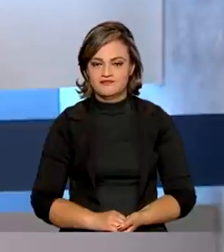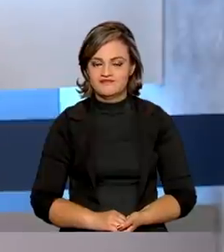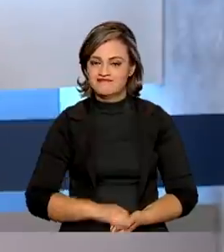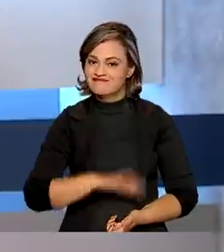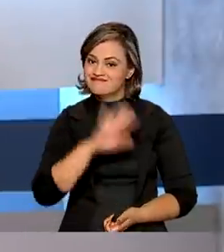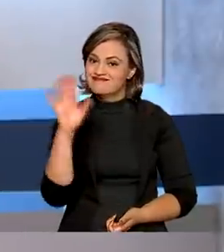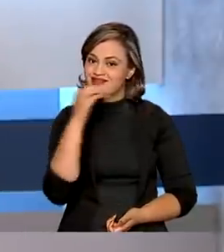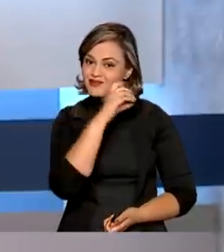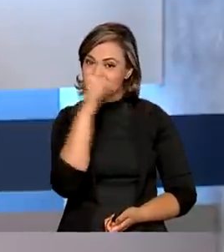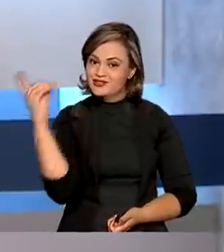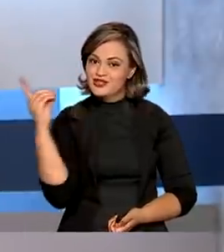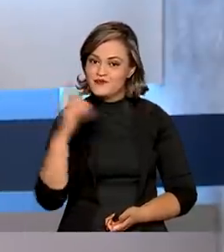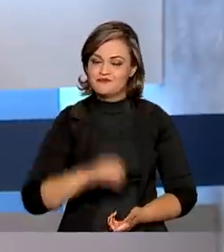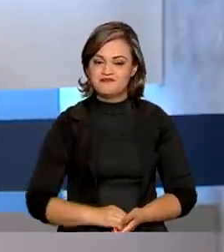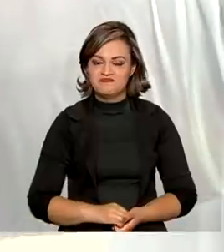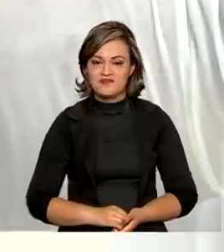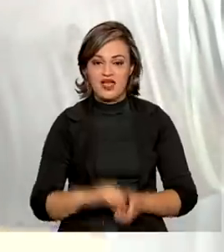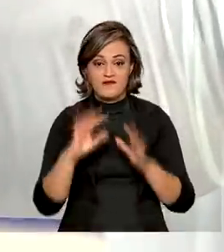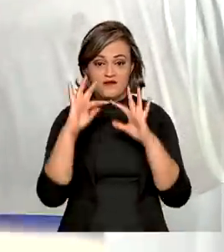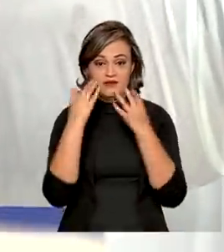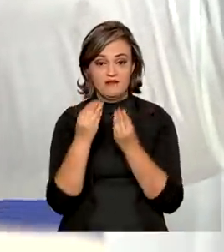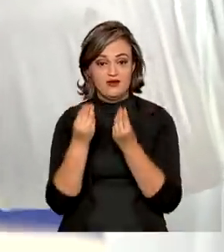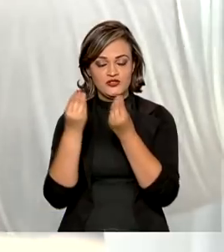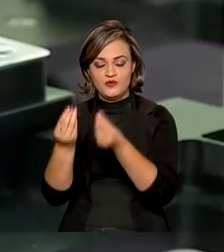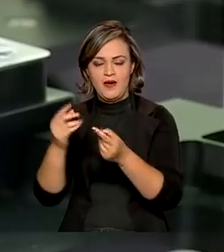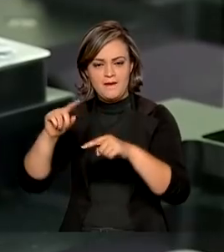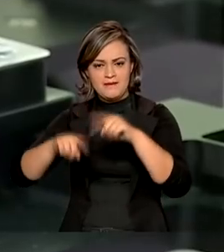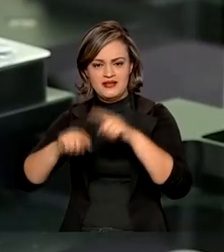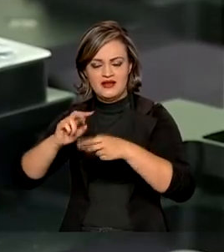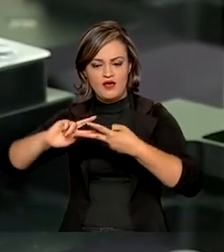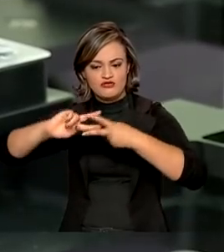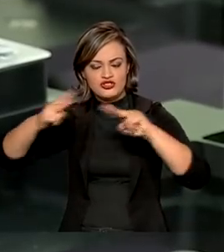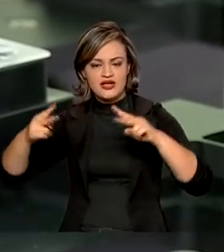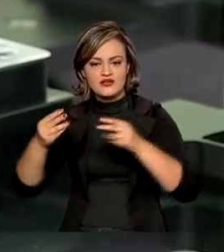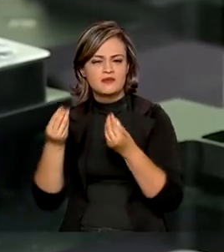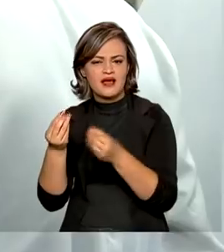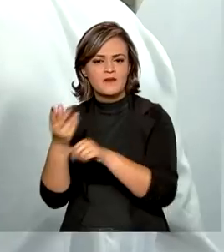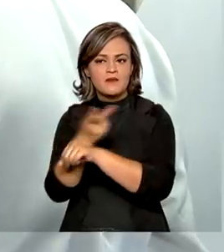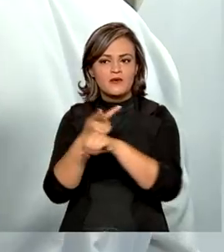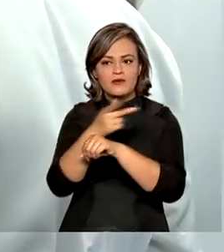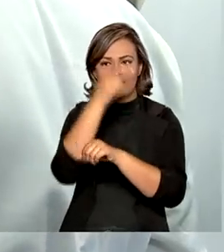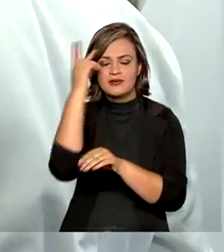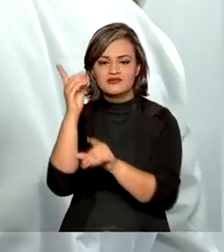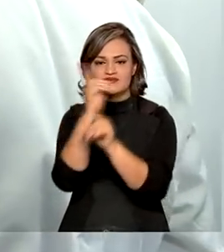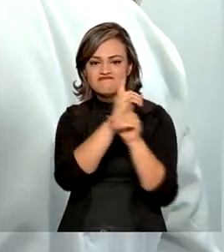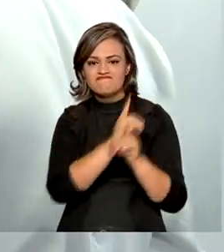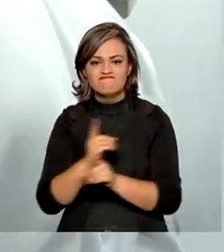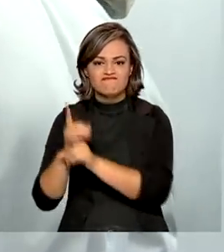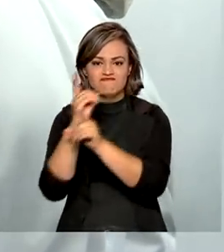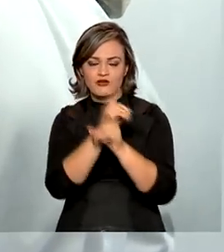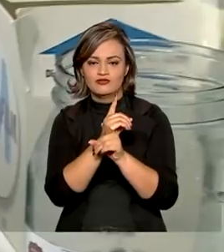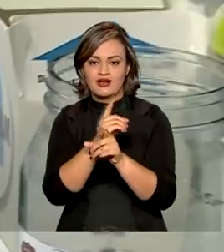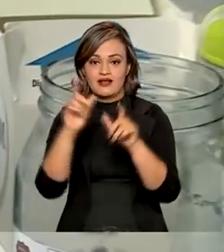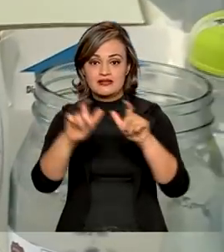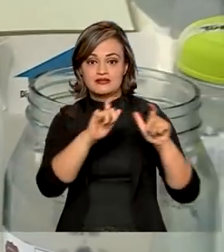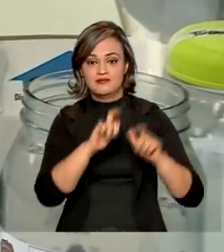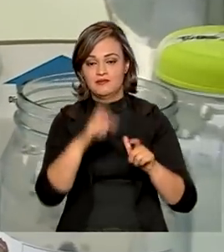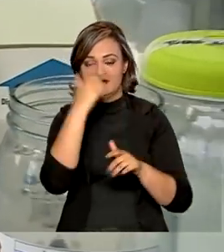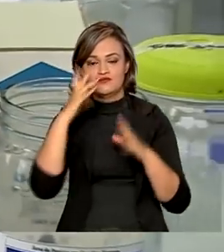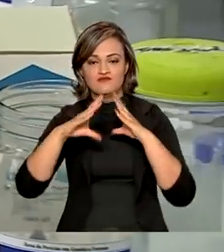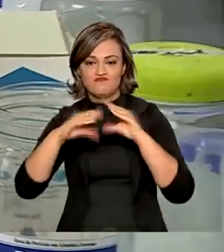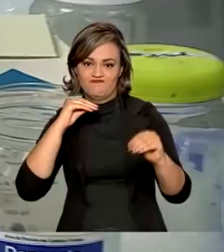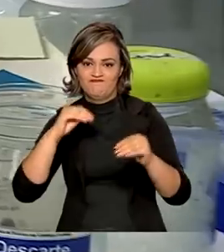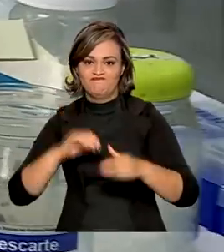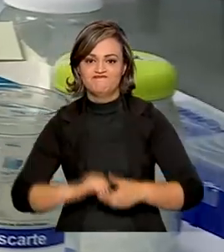Olá, bom dia. Familiares vão poder doar material genético para ajudar na identificação e na localização de